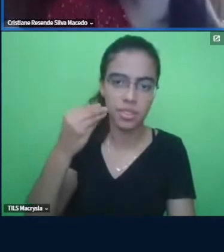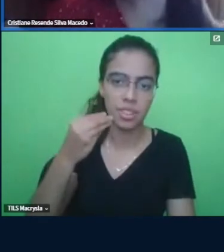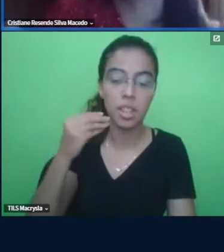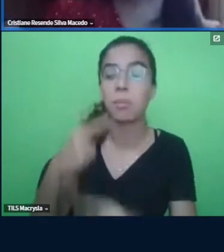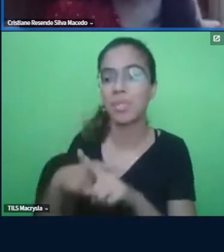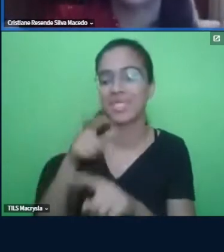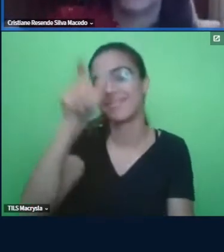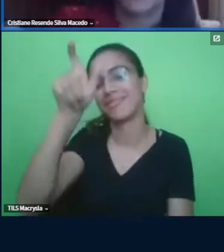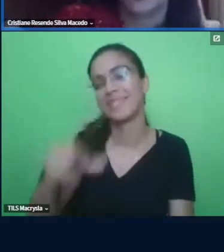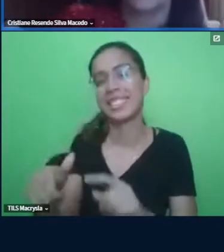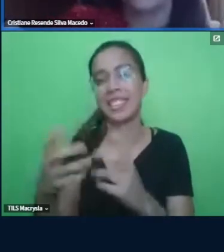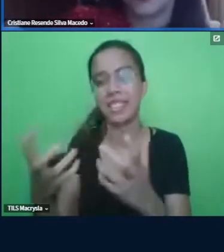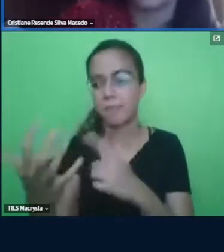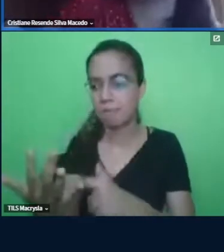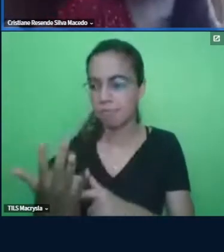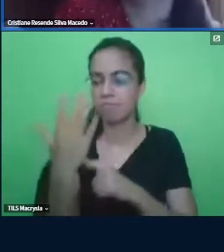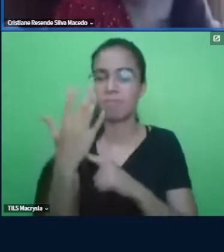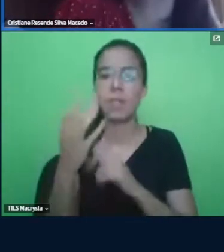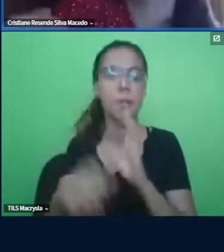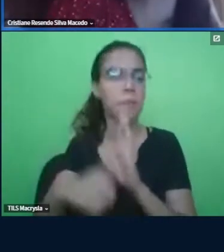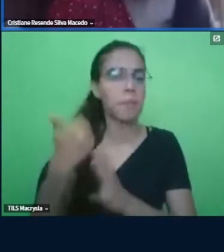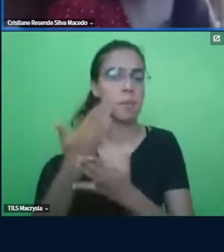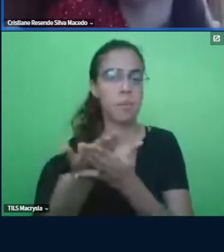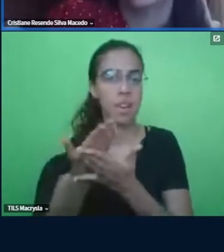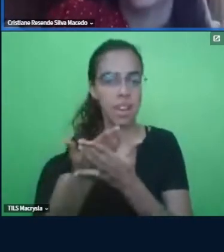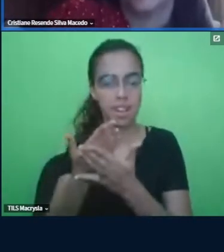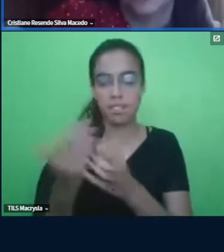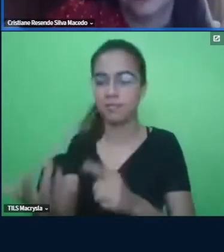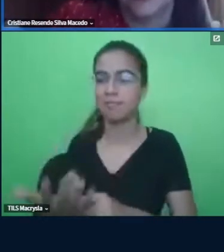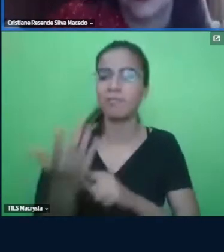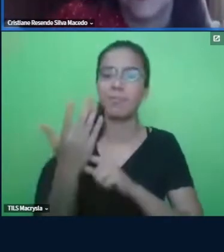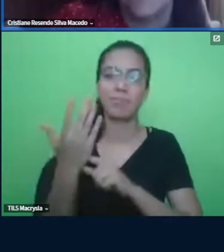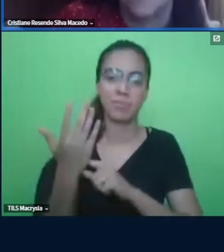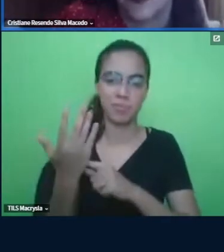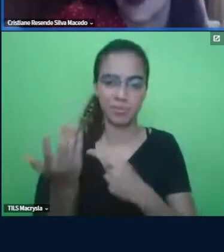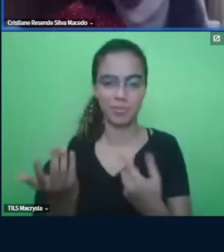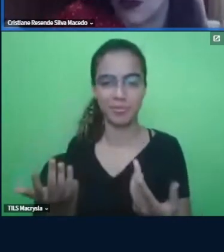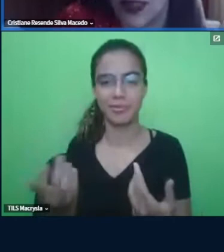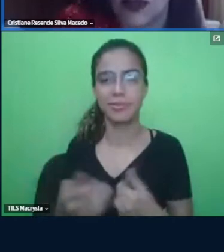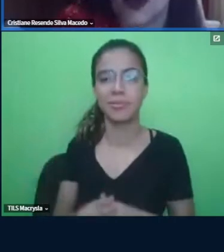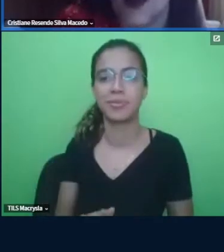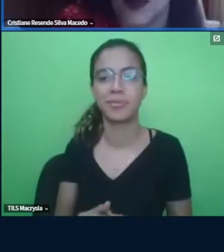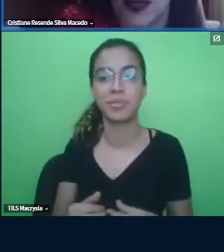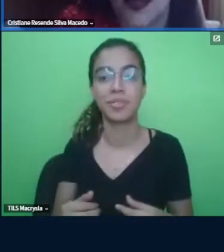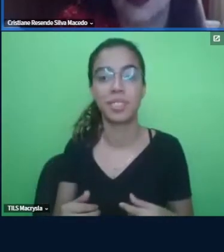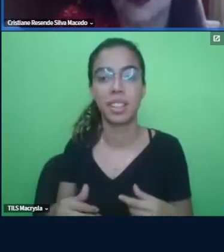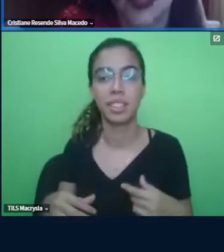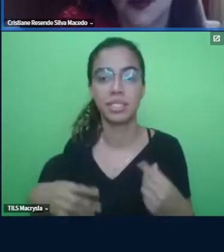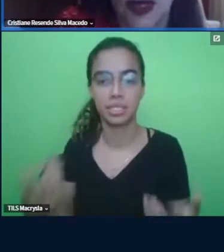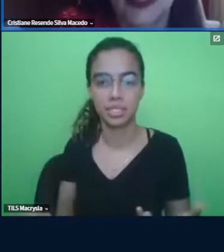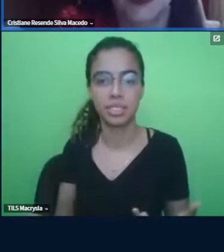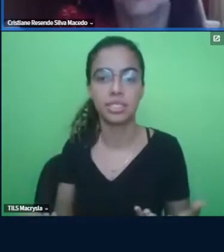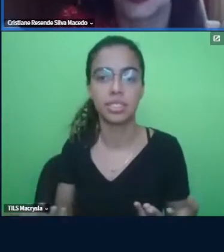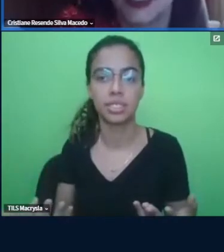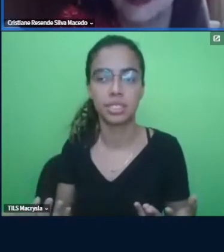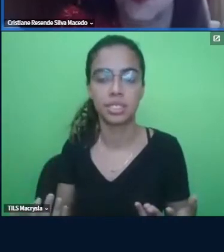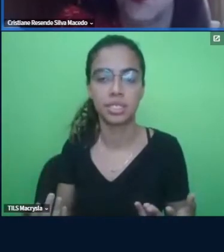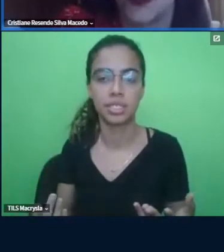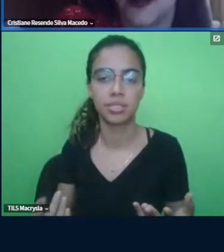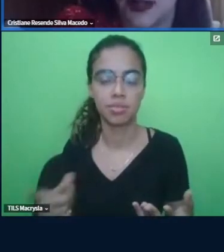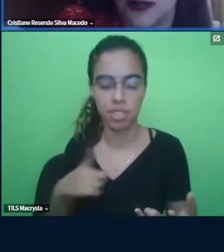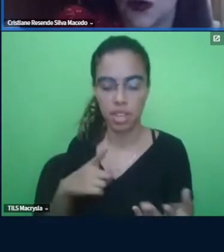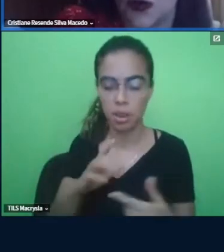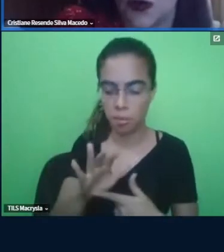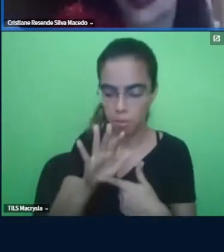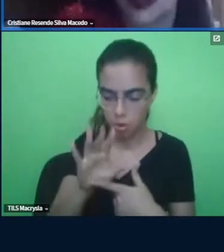mostrar em algumas aulas. Na primeira aula, eu vi que ela queria me mostrar que ela estava, né? Então, é contexto, comportamento, consequência. se ela tinha